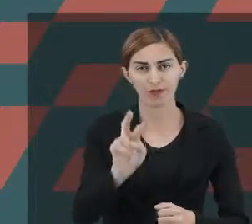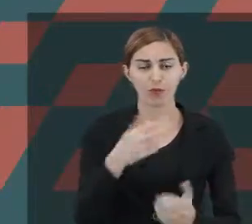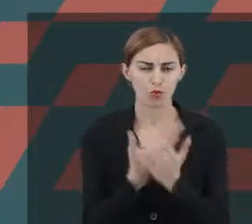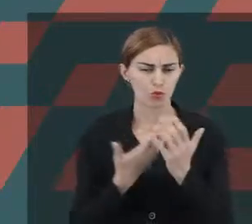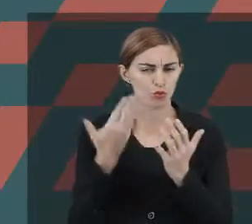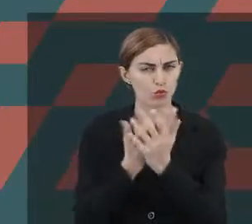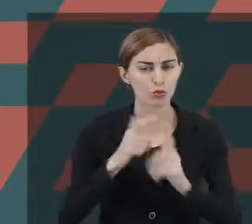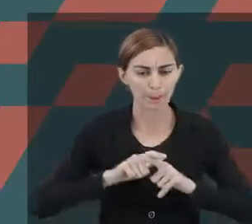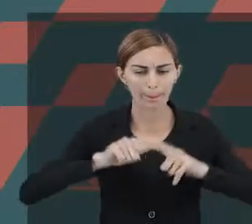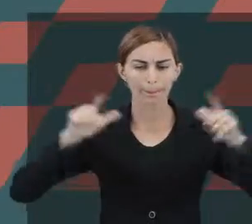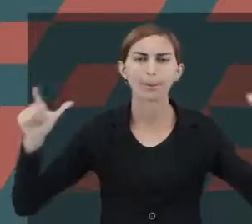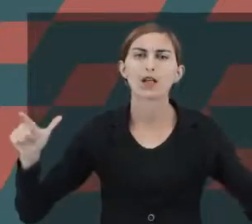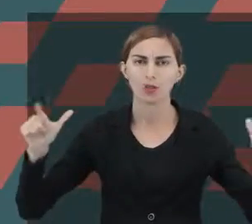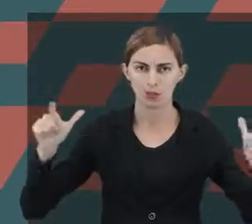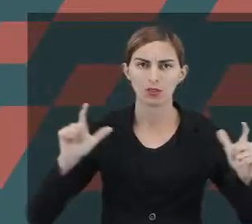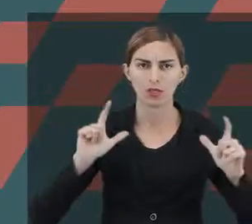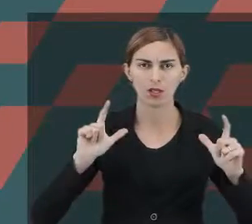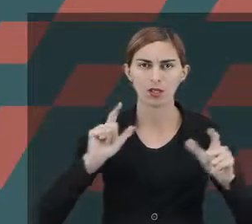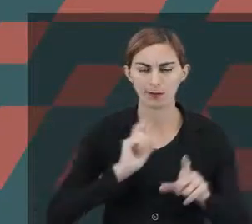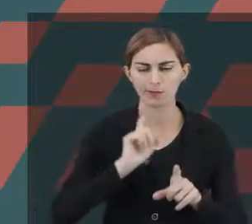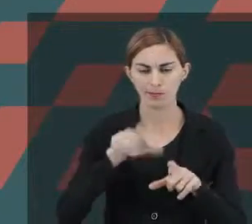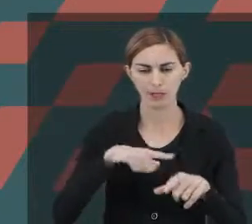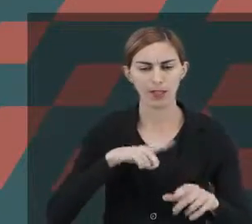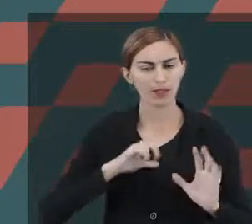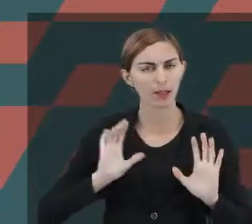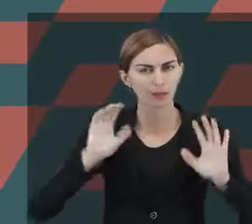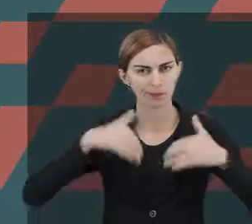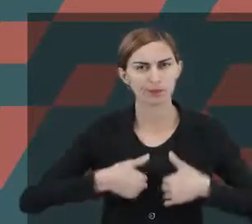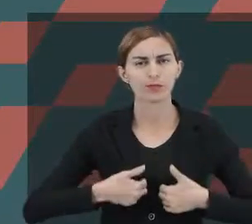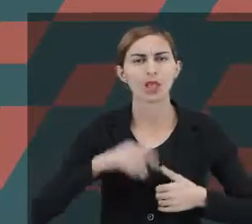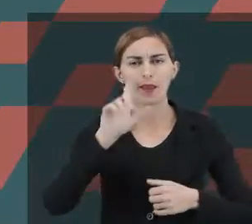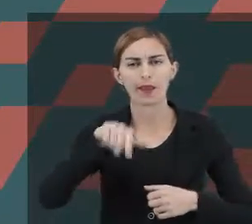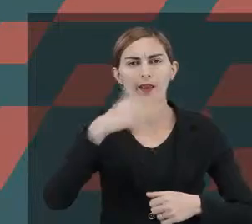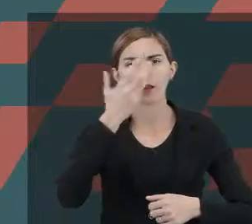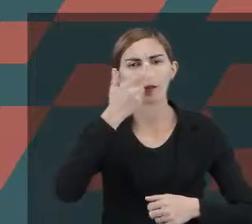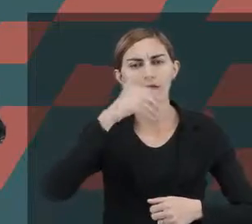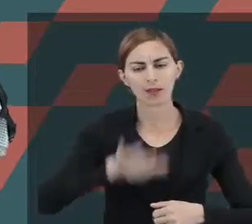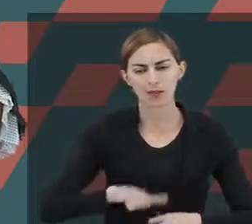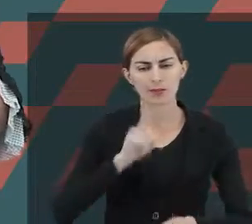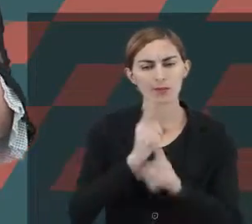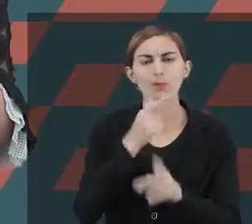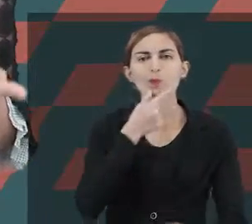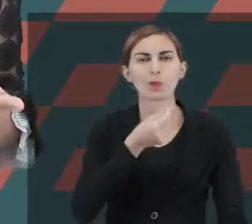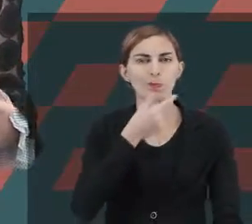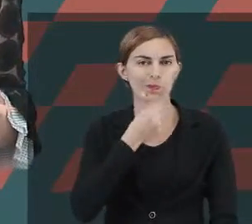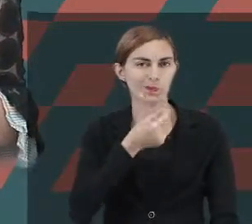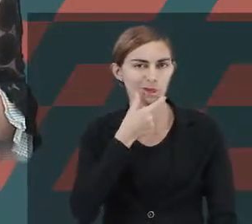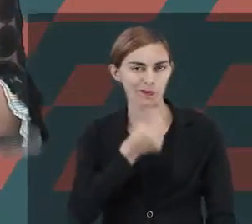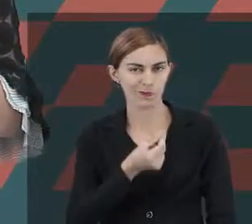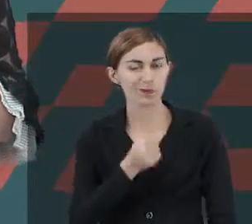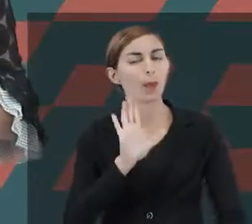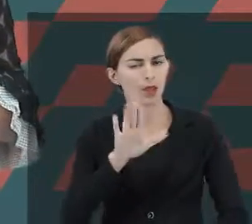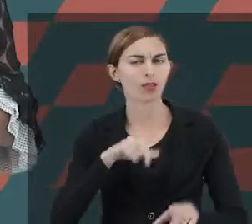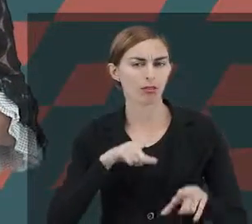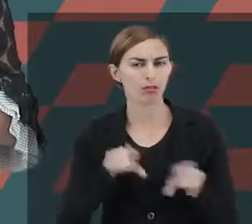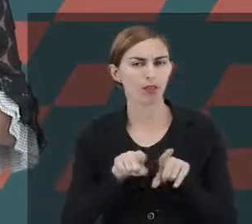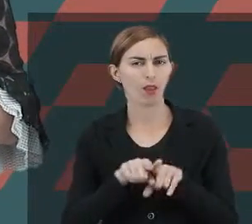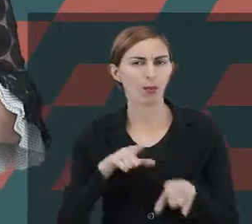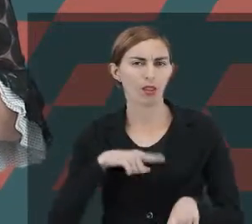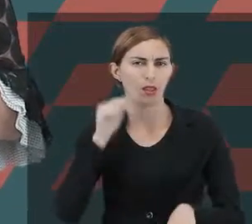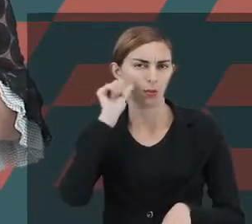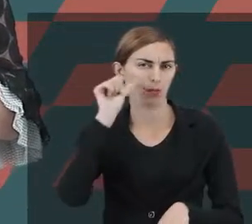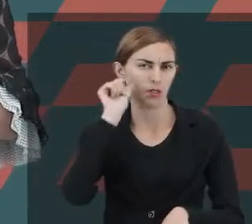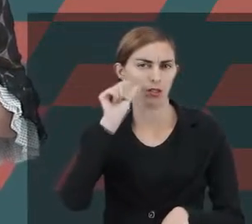que a grande maioria daqueles que são acometidos pelo autismo são crianças do gênero masculino. Mas também existem